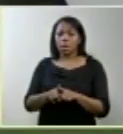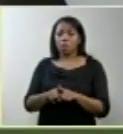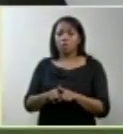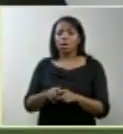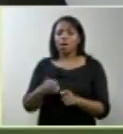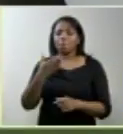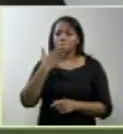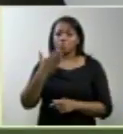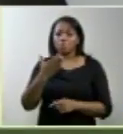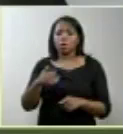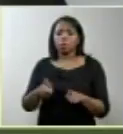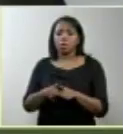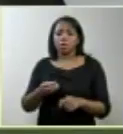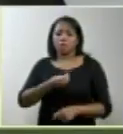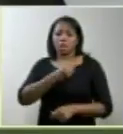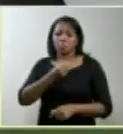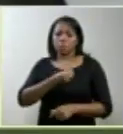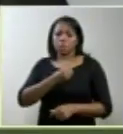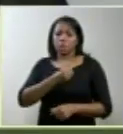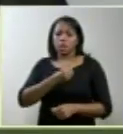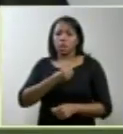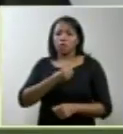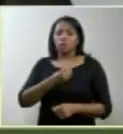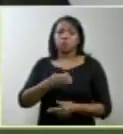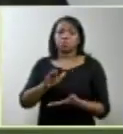Brasil Sem Aborto.